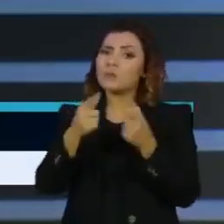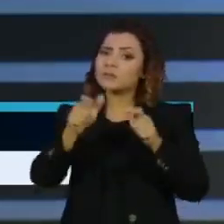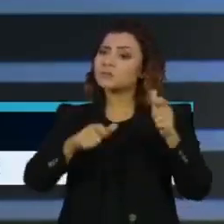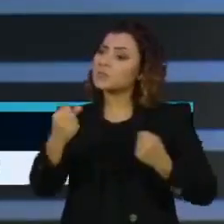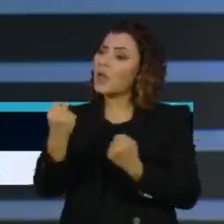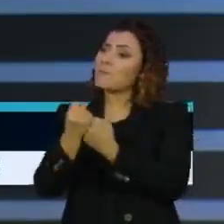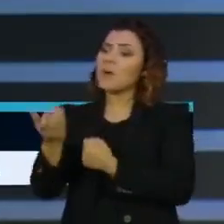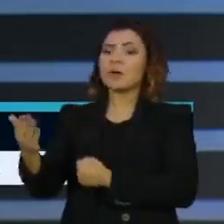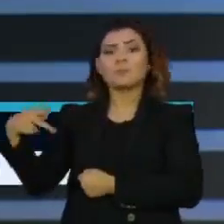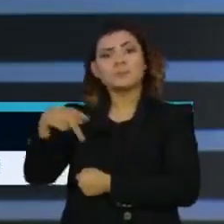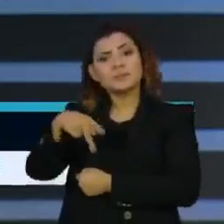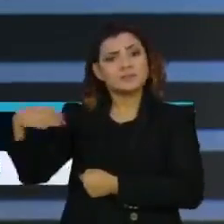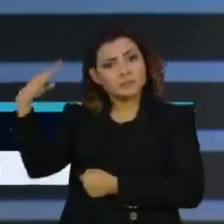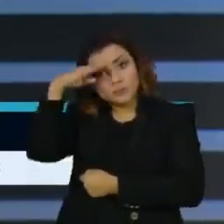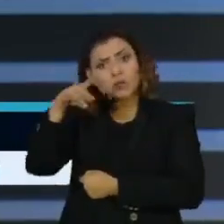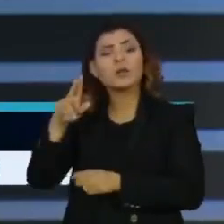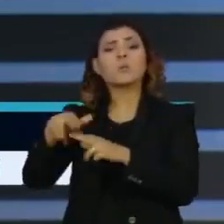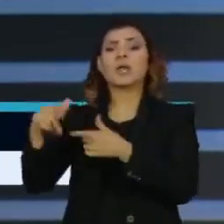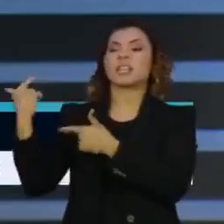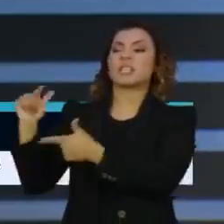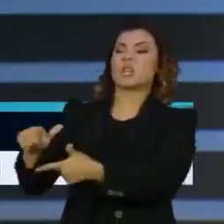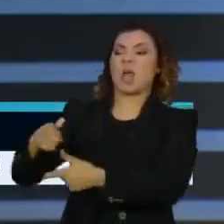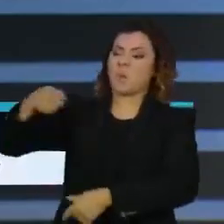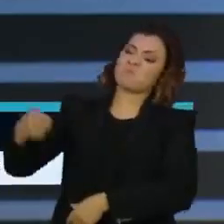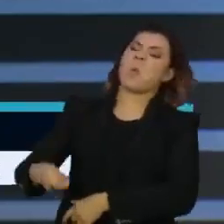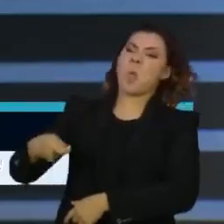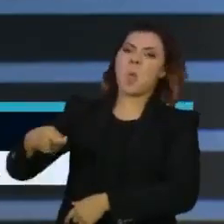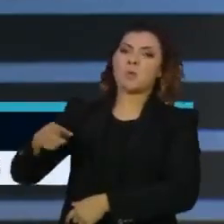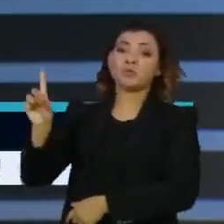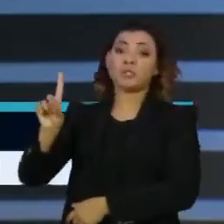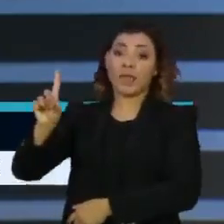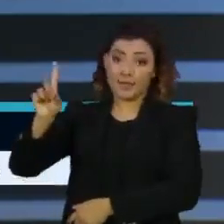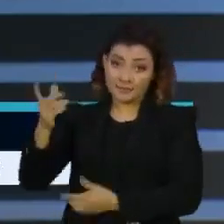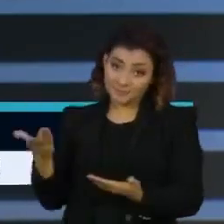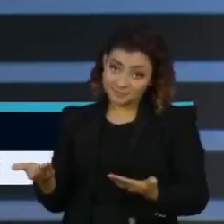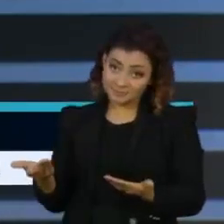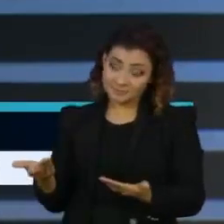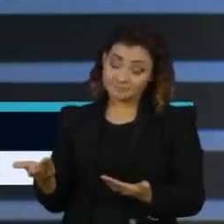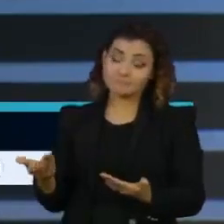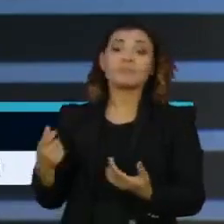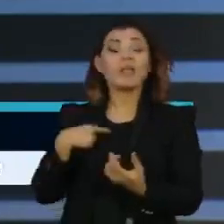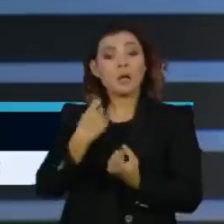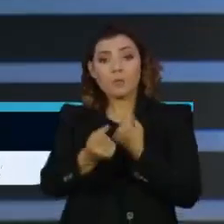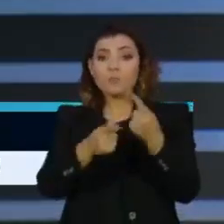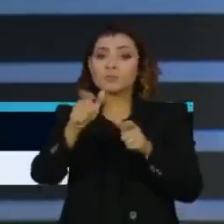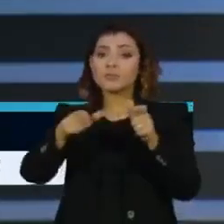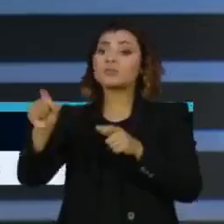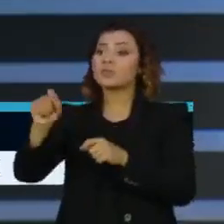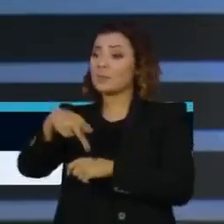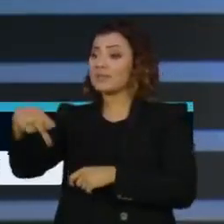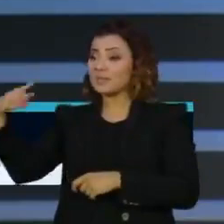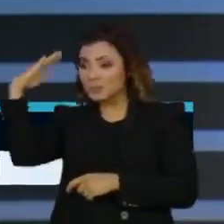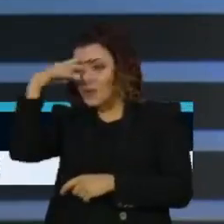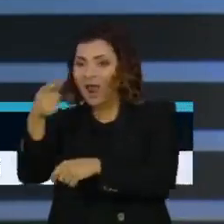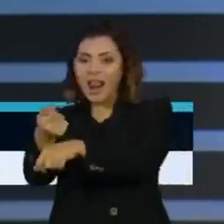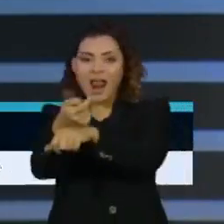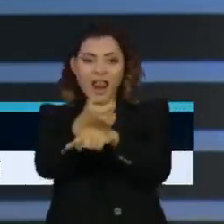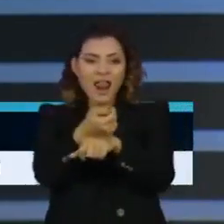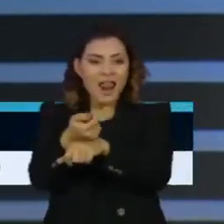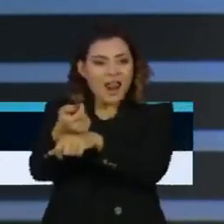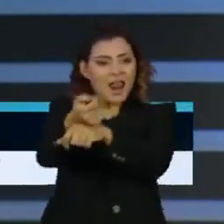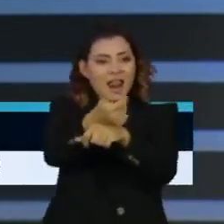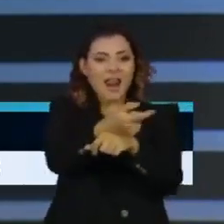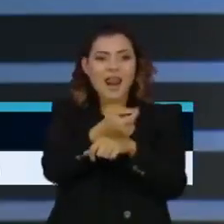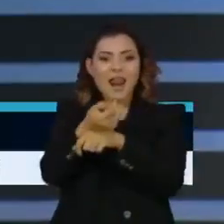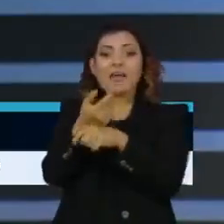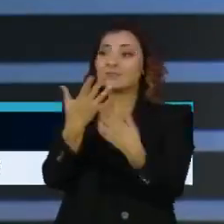ponto de vista das suas ideias ultraconservadoras ou de extrema direita. E você tem pessoas que também são enganadas pelo presidente. Você tem um grupo